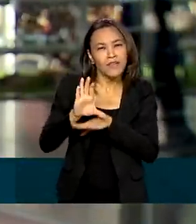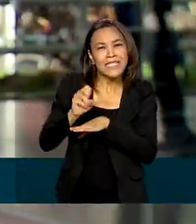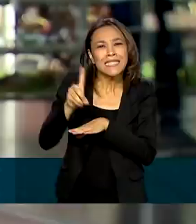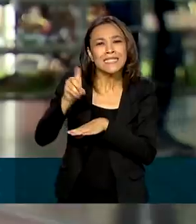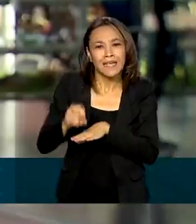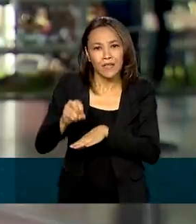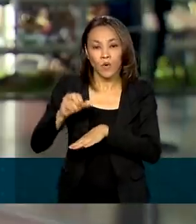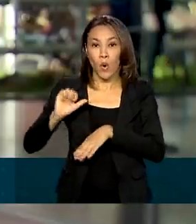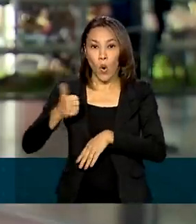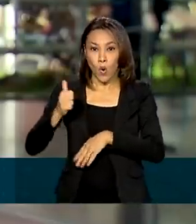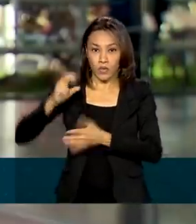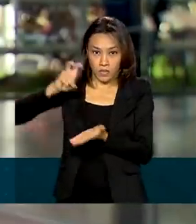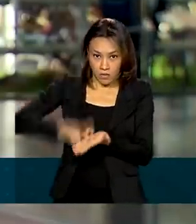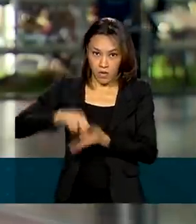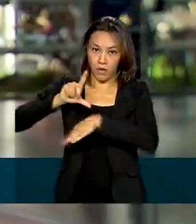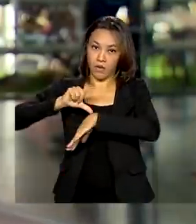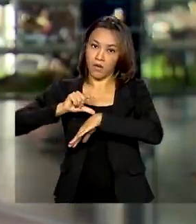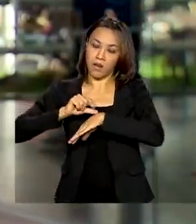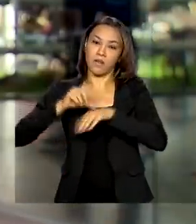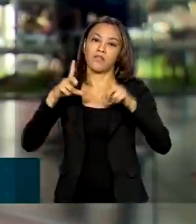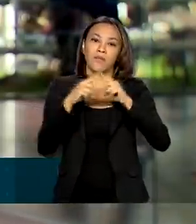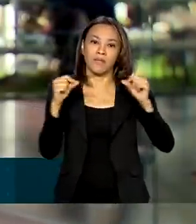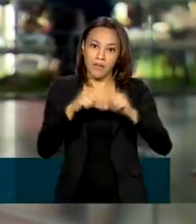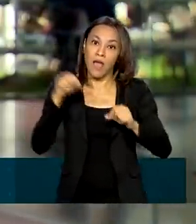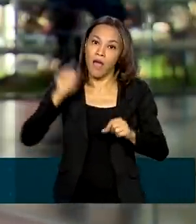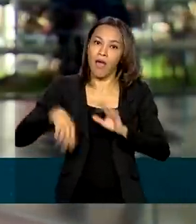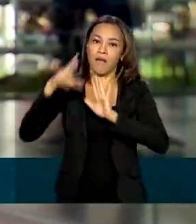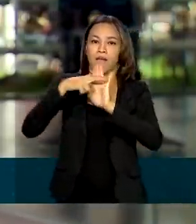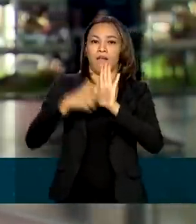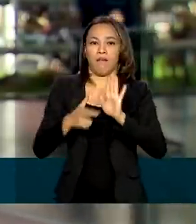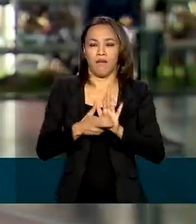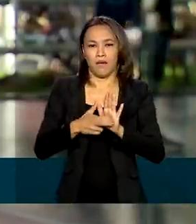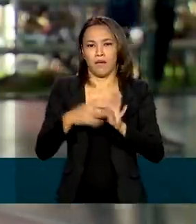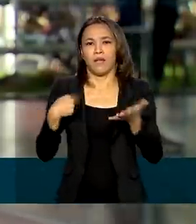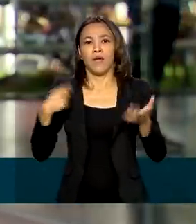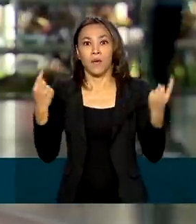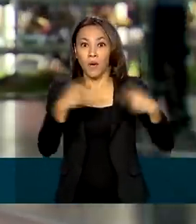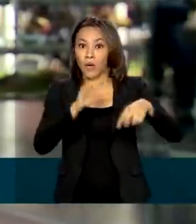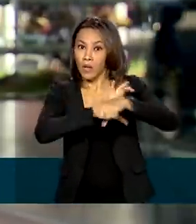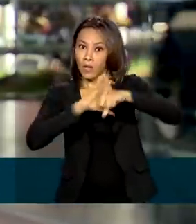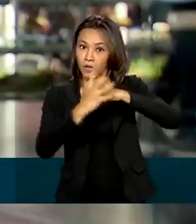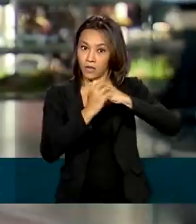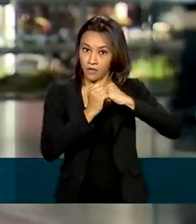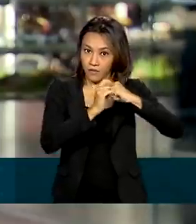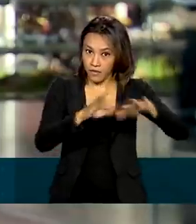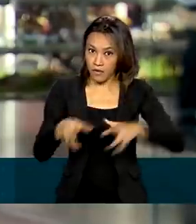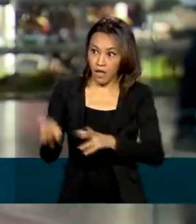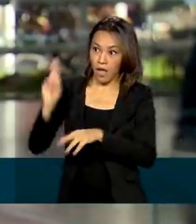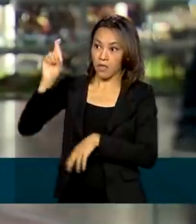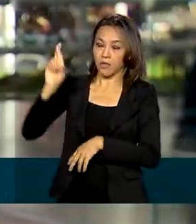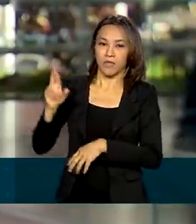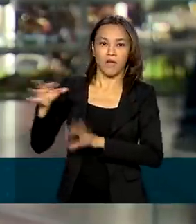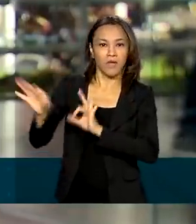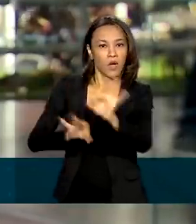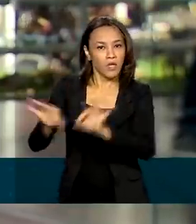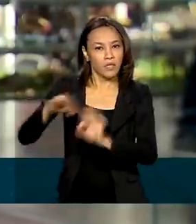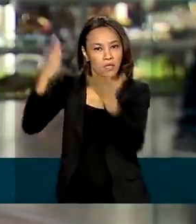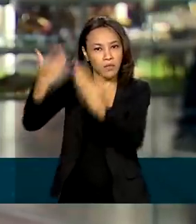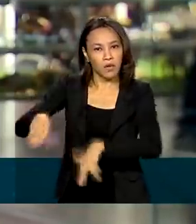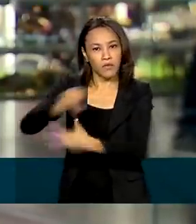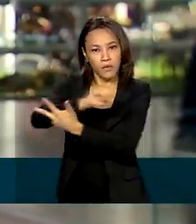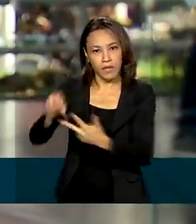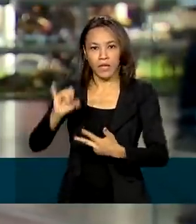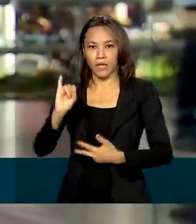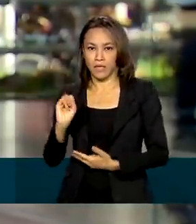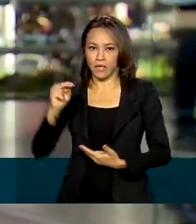horário de Brasília. Essa foi uma das medidas adotadas contra o coronavírus pelo INEP, o instituto que realiza o Enem. Também